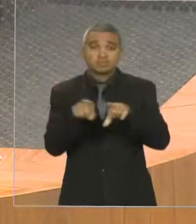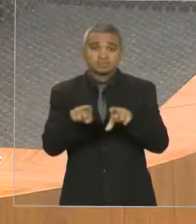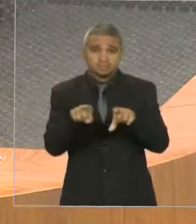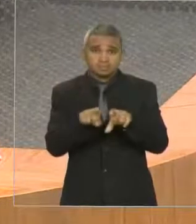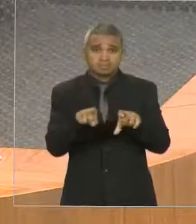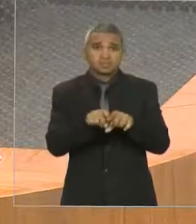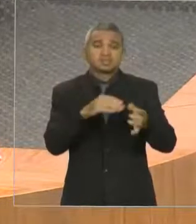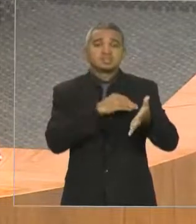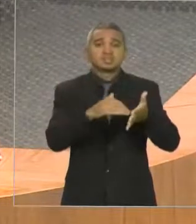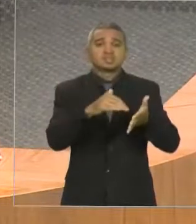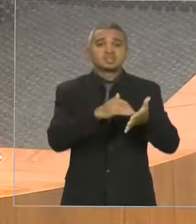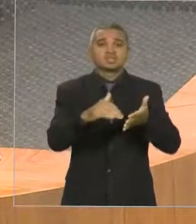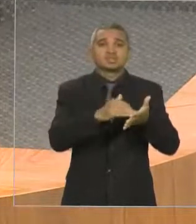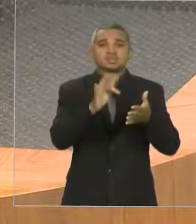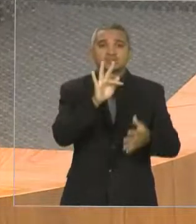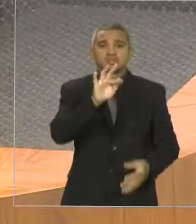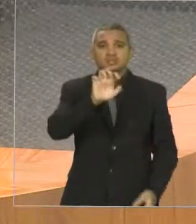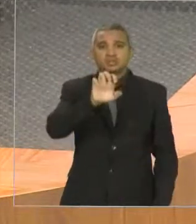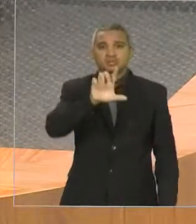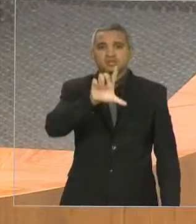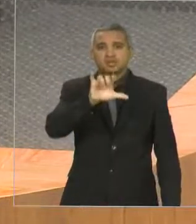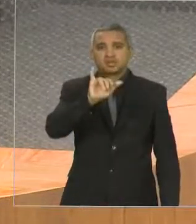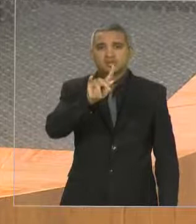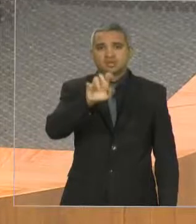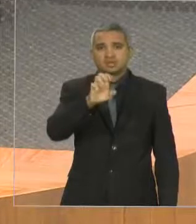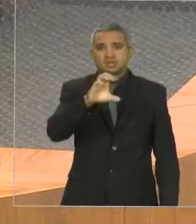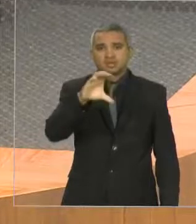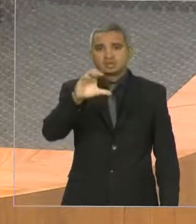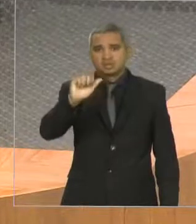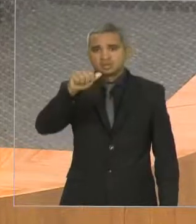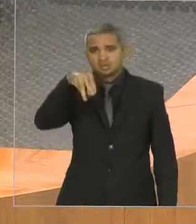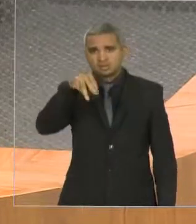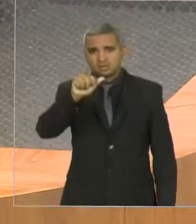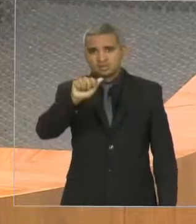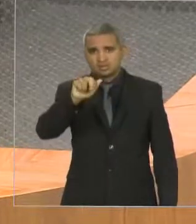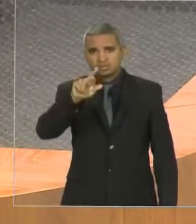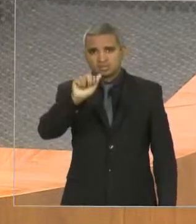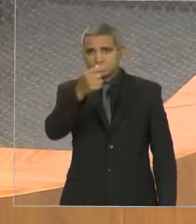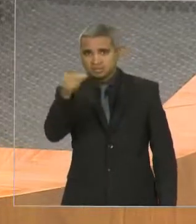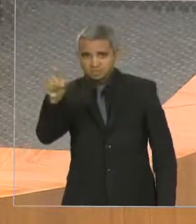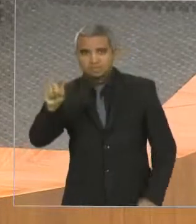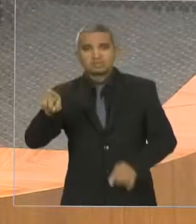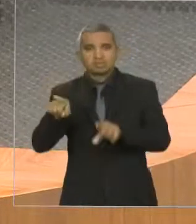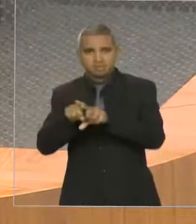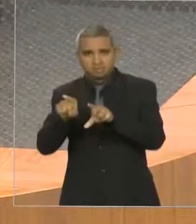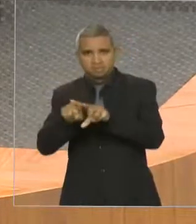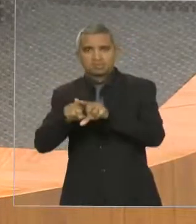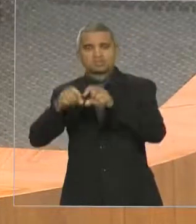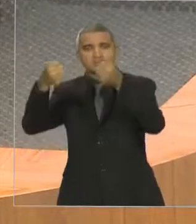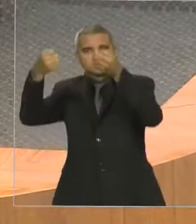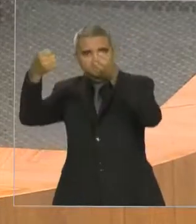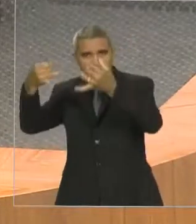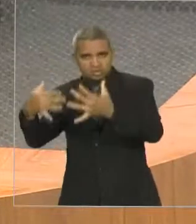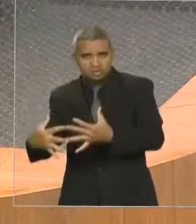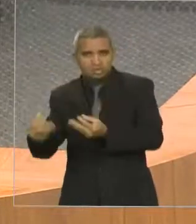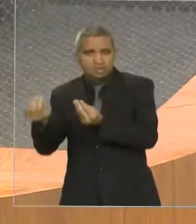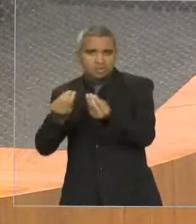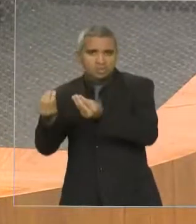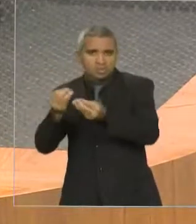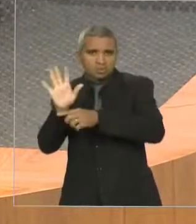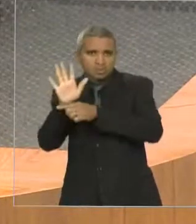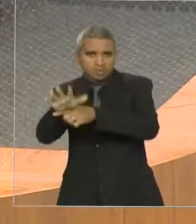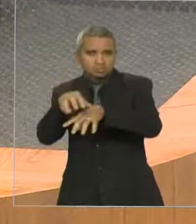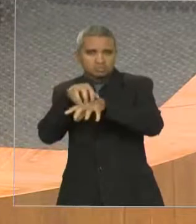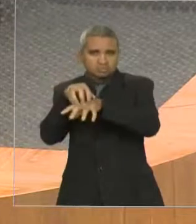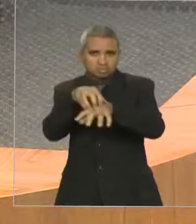os seus avanços, aquilo que estava travando a questão do transporte, também fez uma